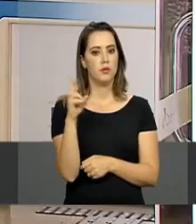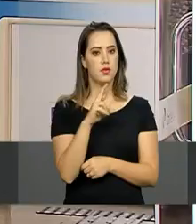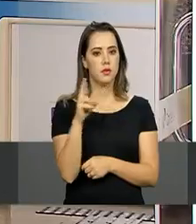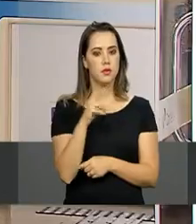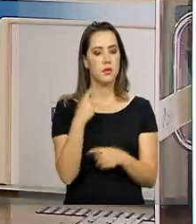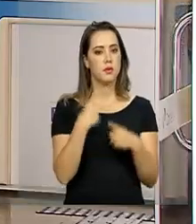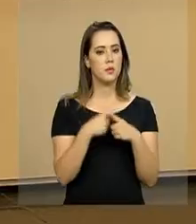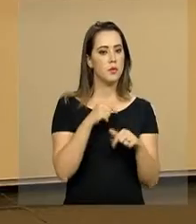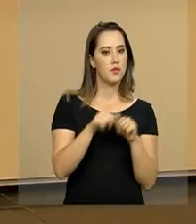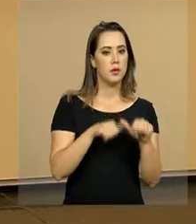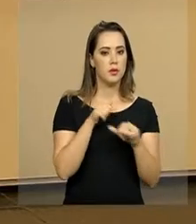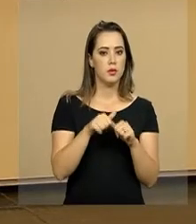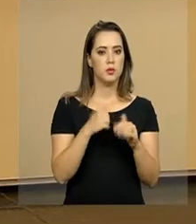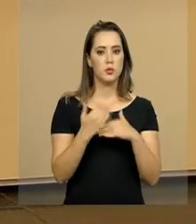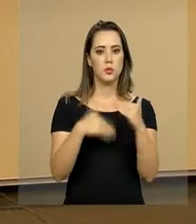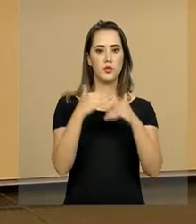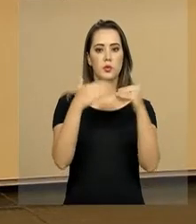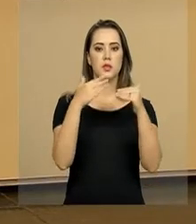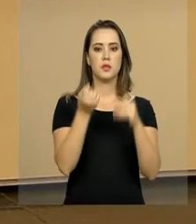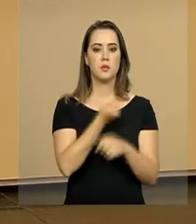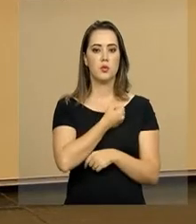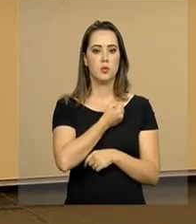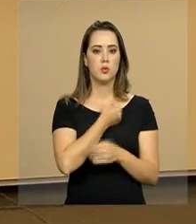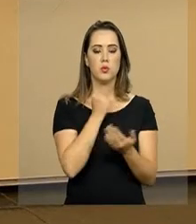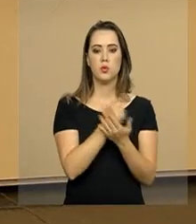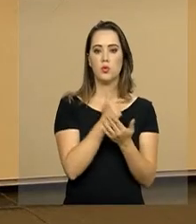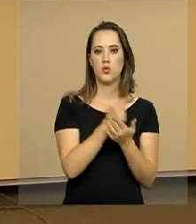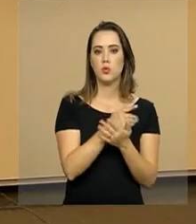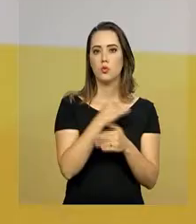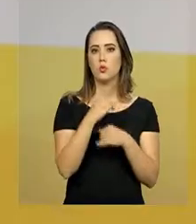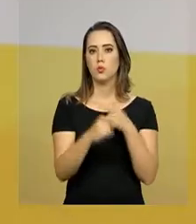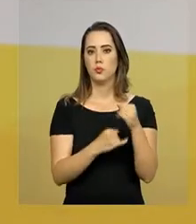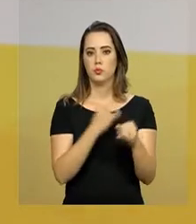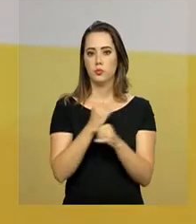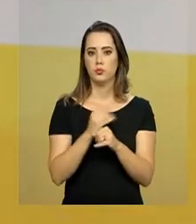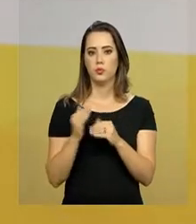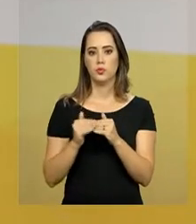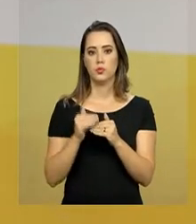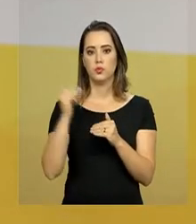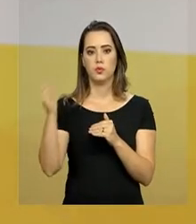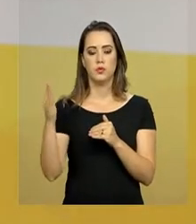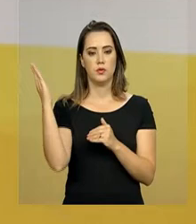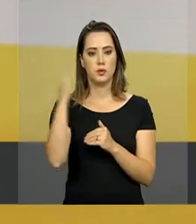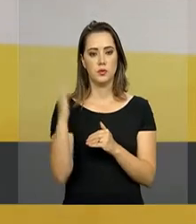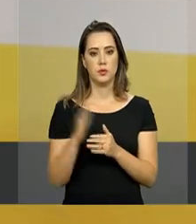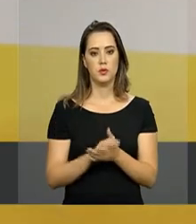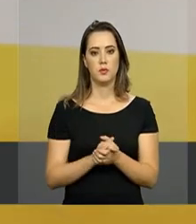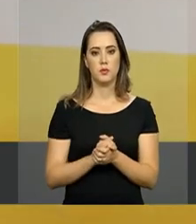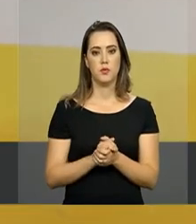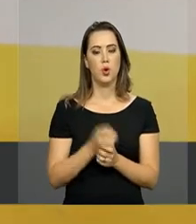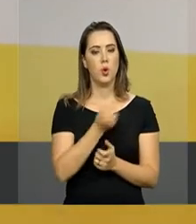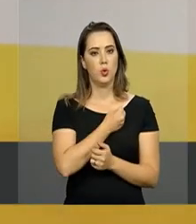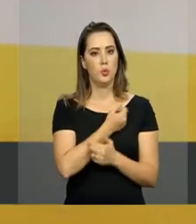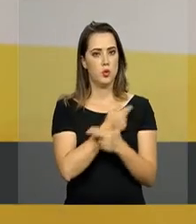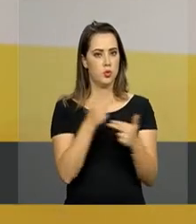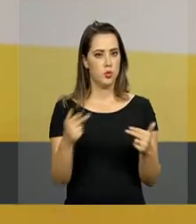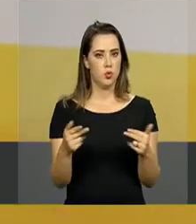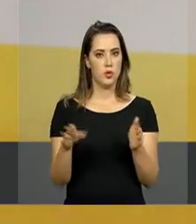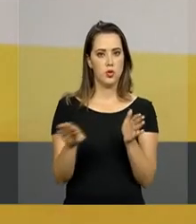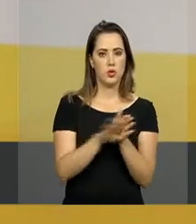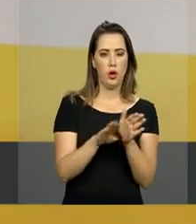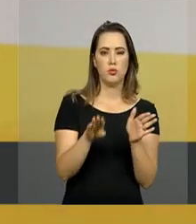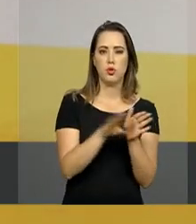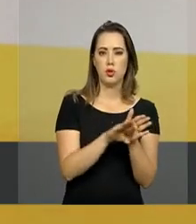das razões da mudança é o crescimento do número de compras feitas no exterior. Segundo os Correios, o número de produtos importados que tem